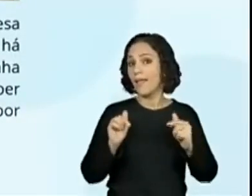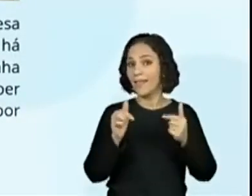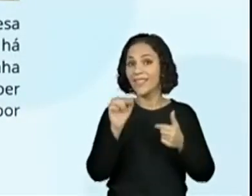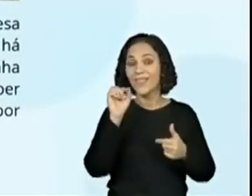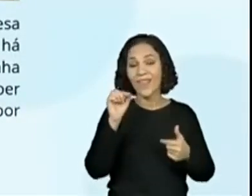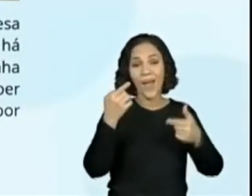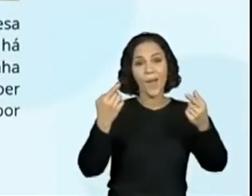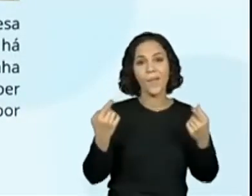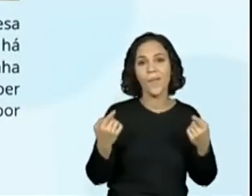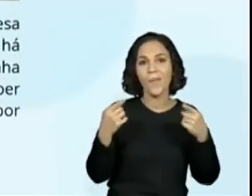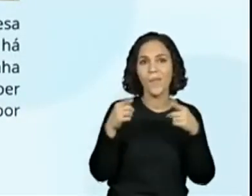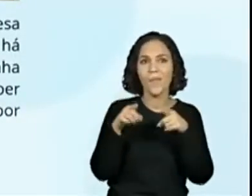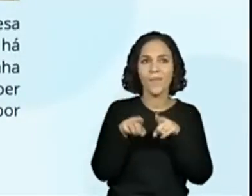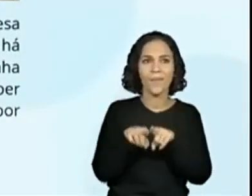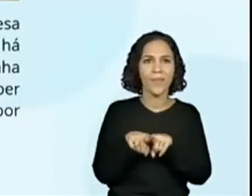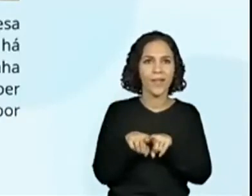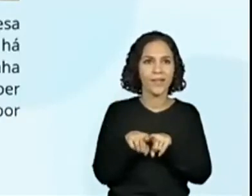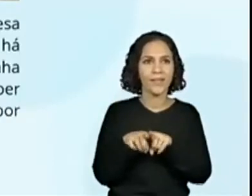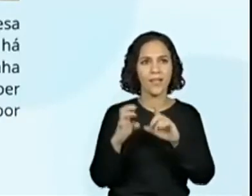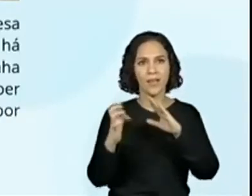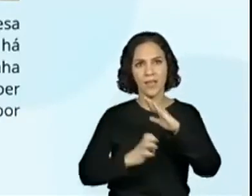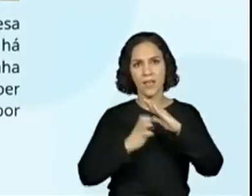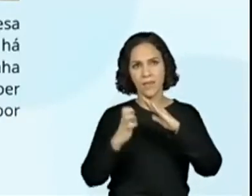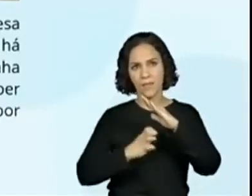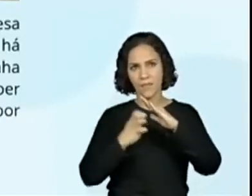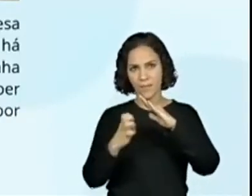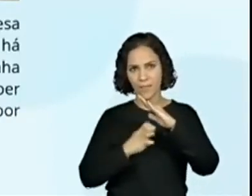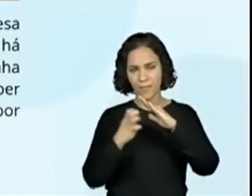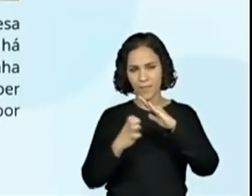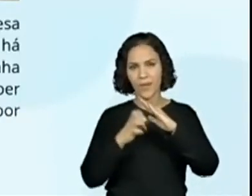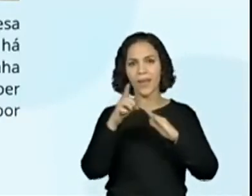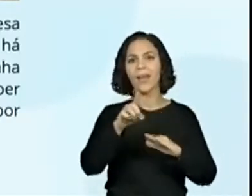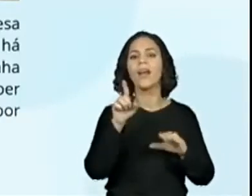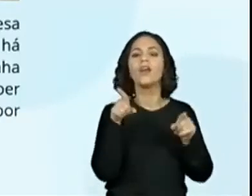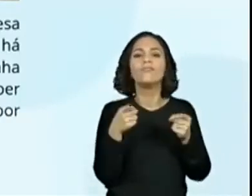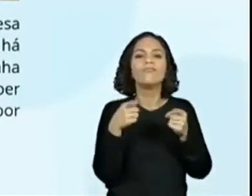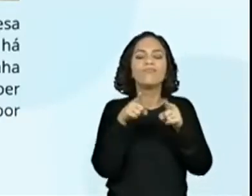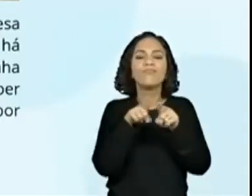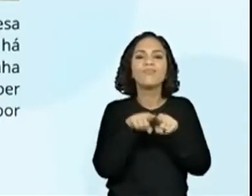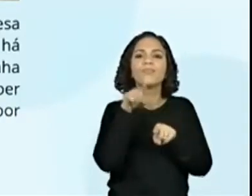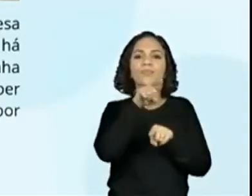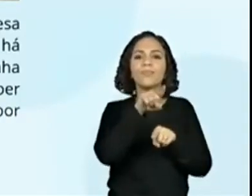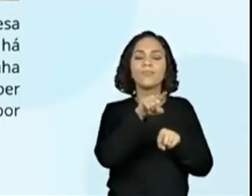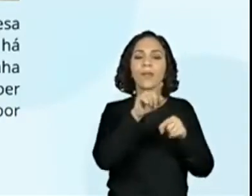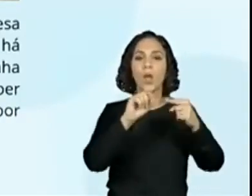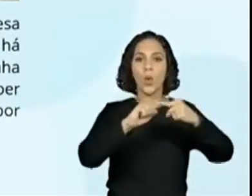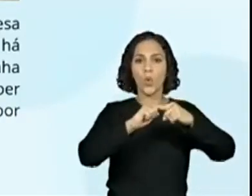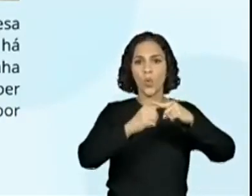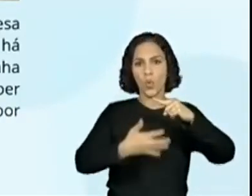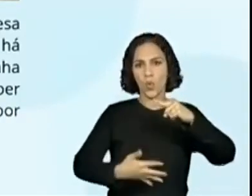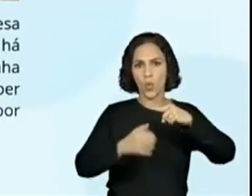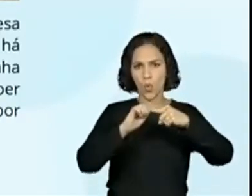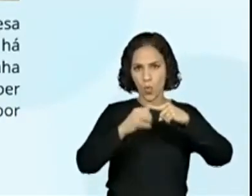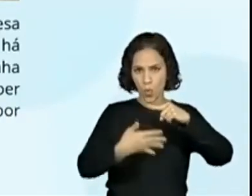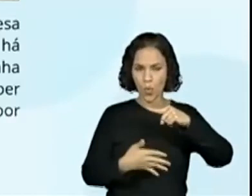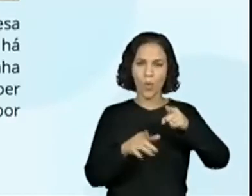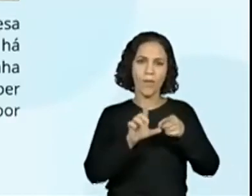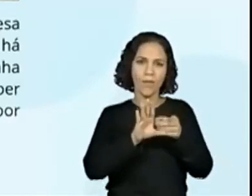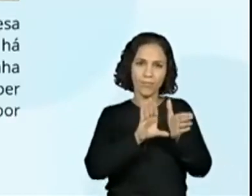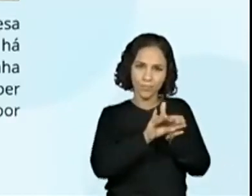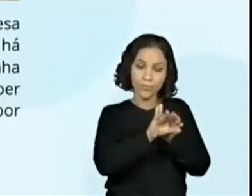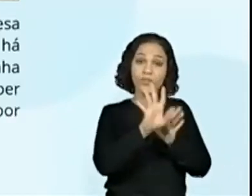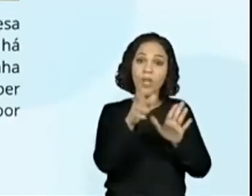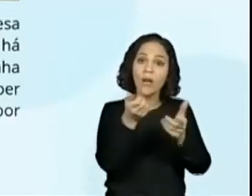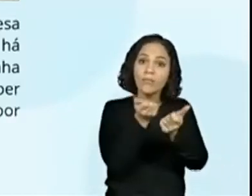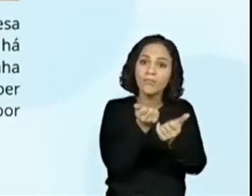de uma parceria com uma empresa ligada ao Google que já entregava refeições e produtos domésticos